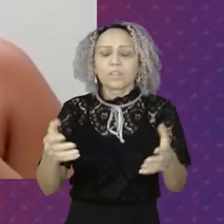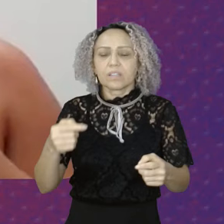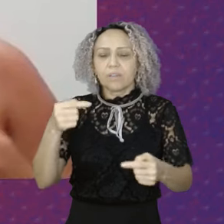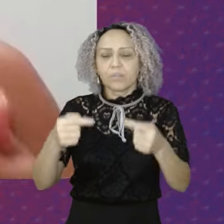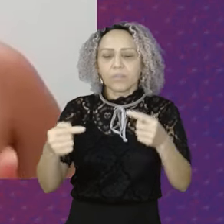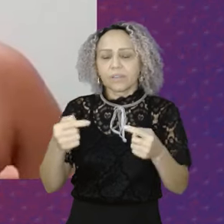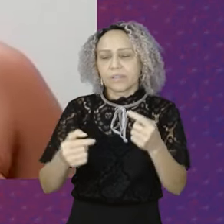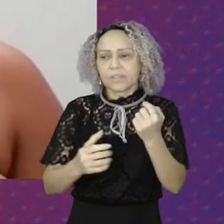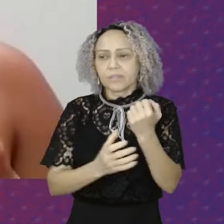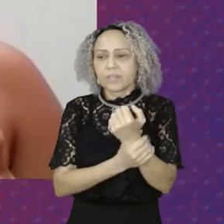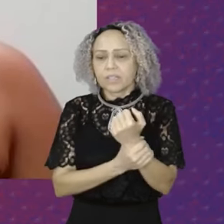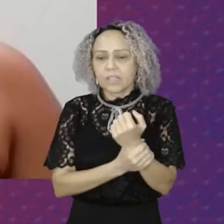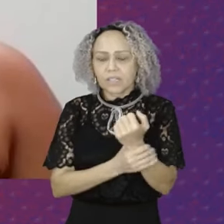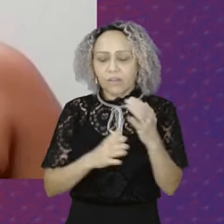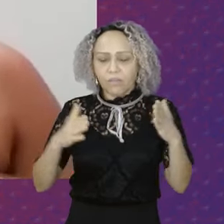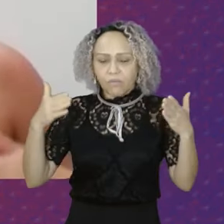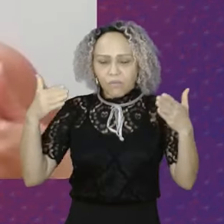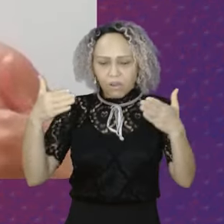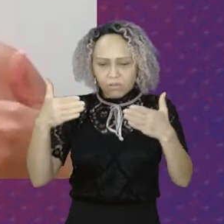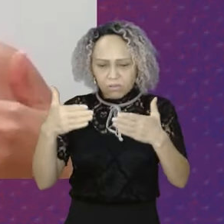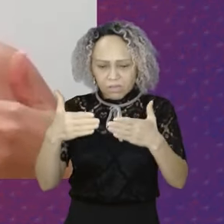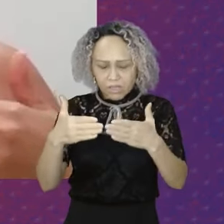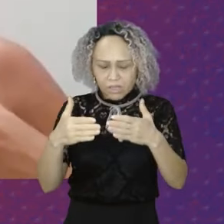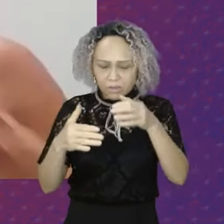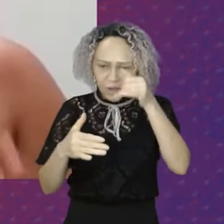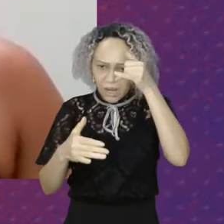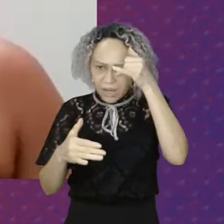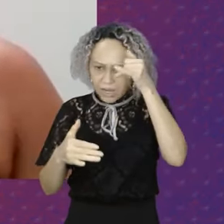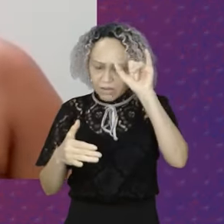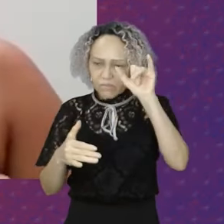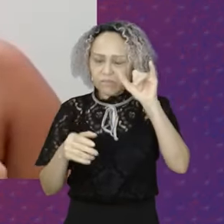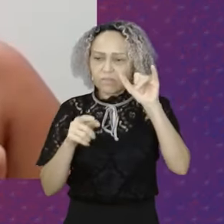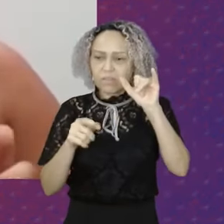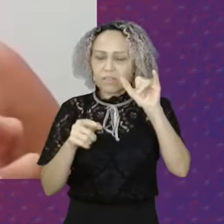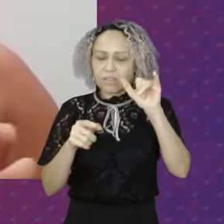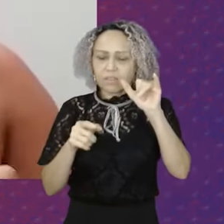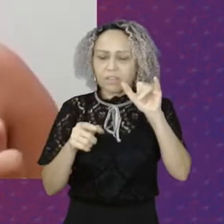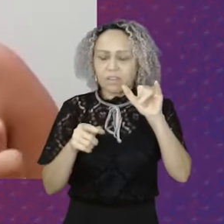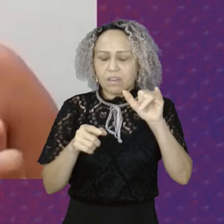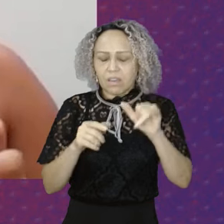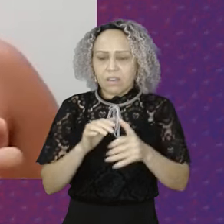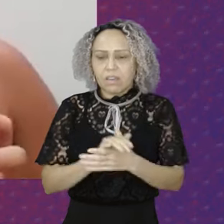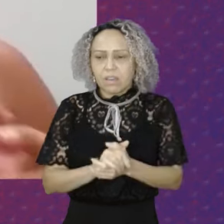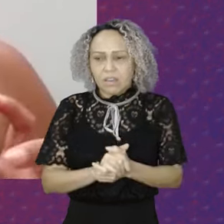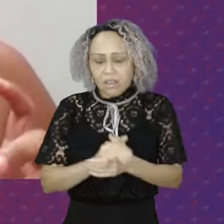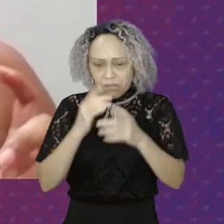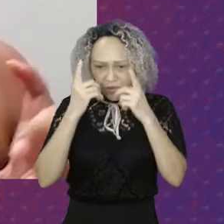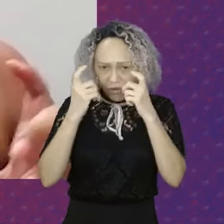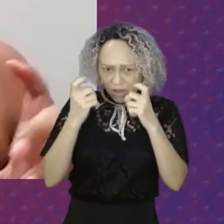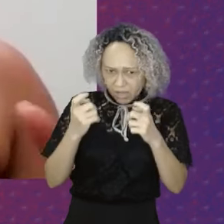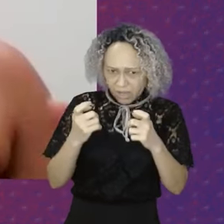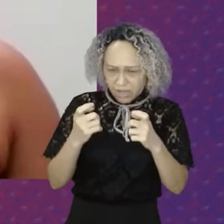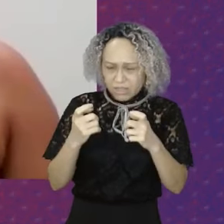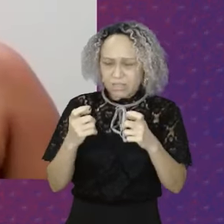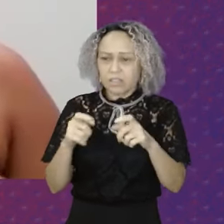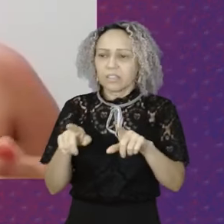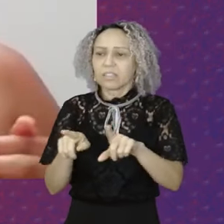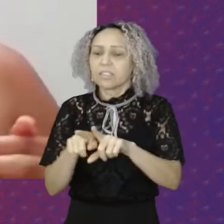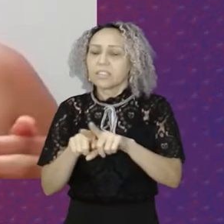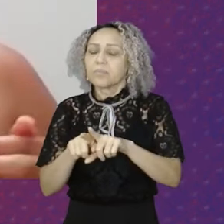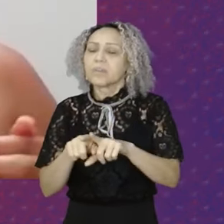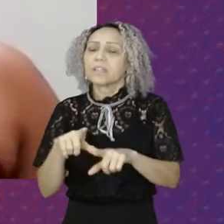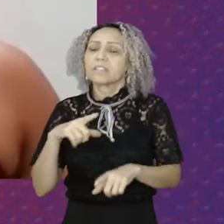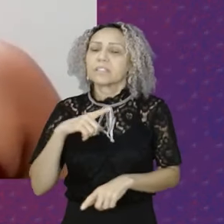Voltada para a prevenção E voltada para a redução Do uso da força Então para Uma articulação De uma polícia